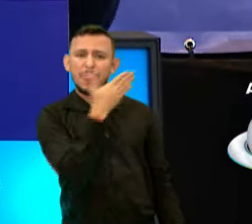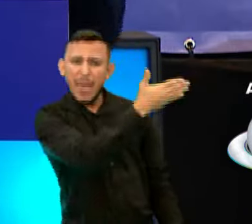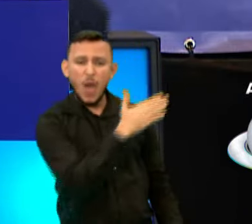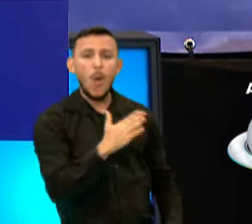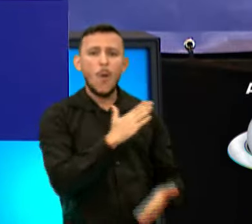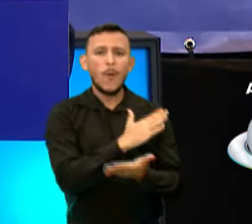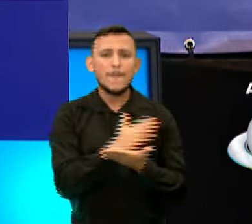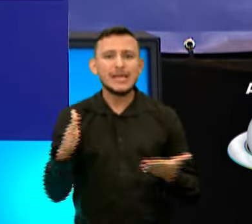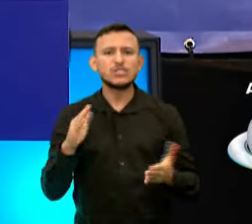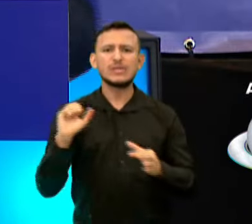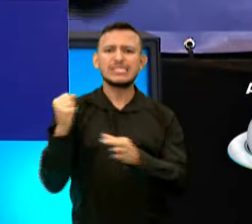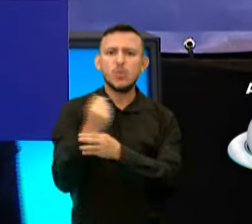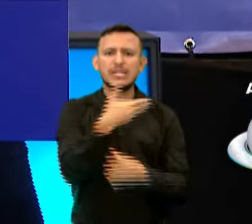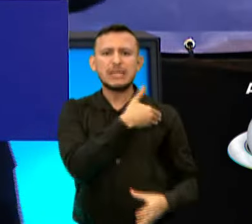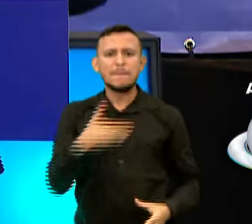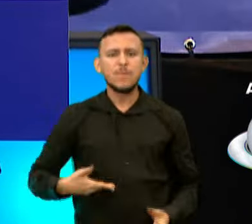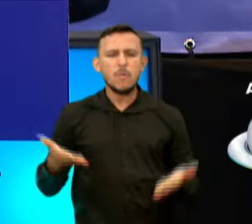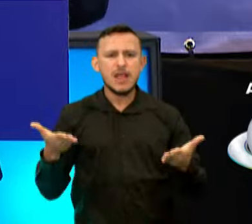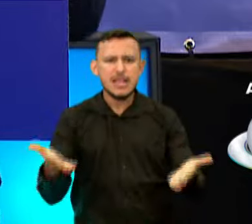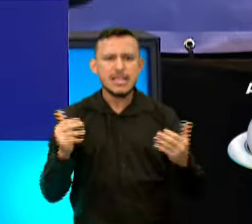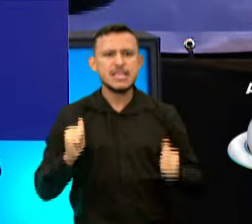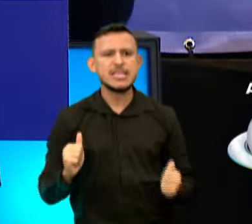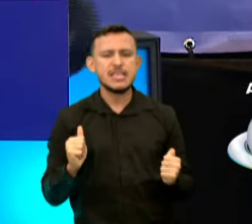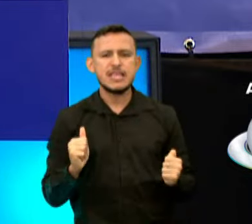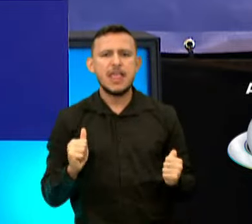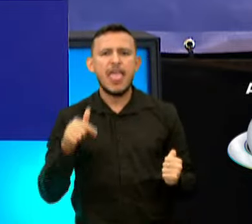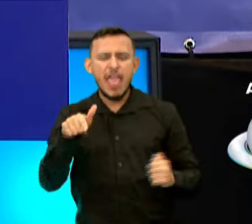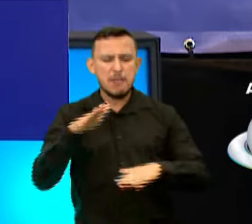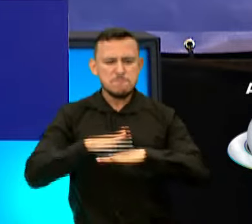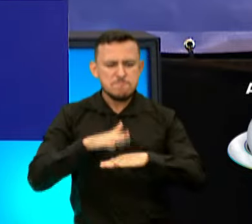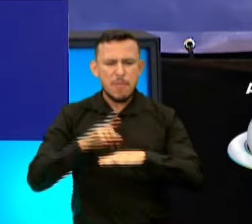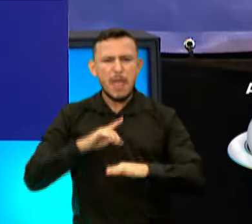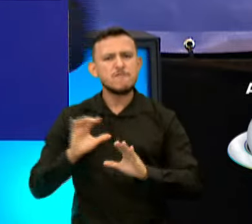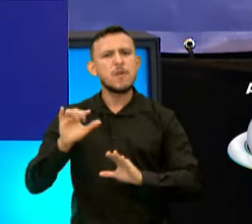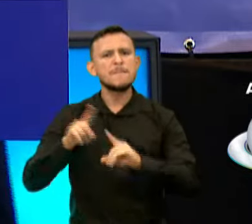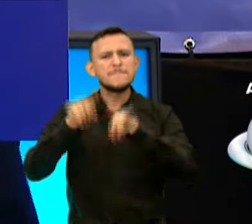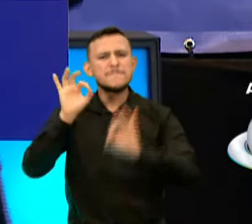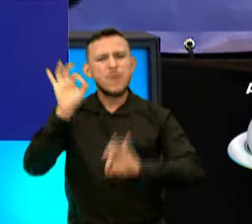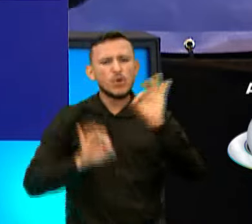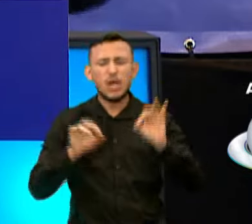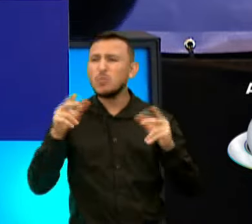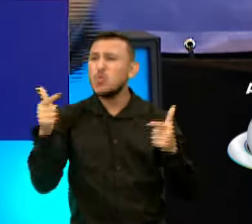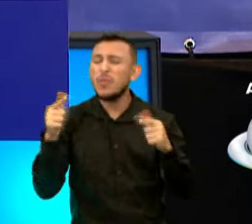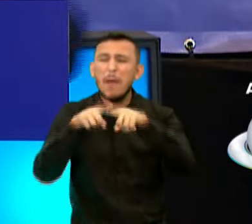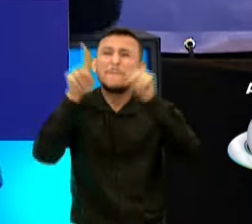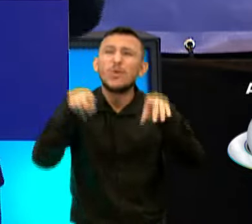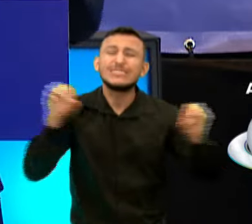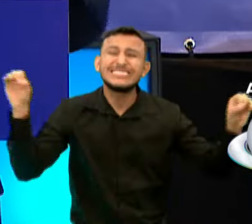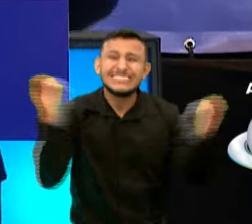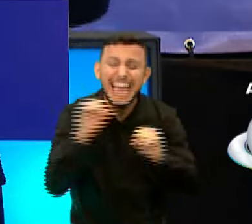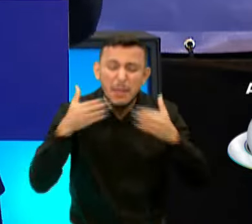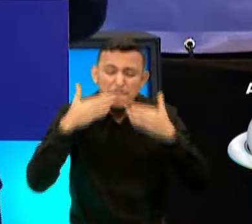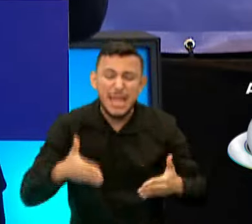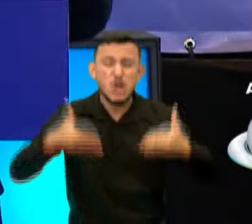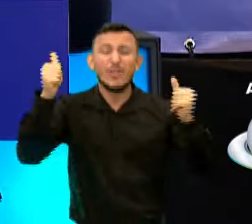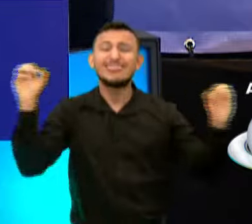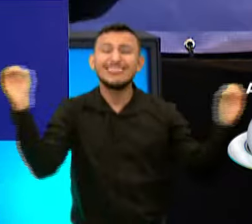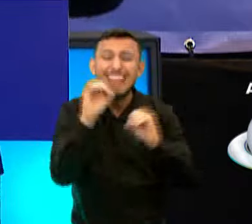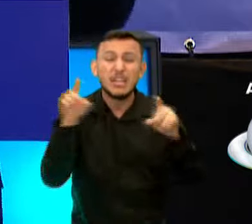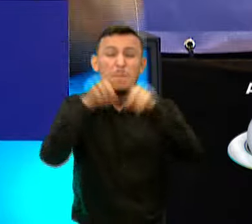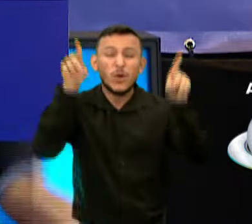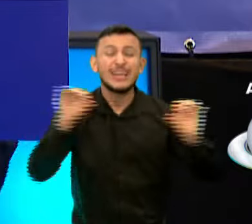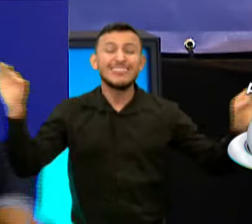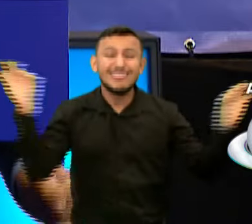começou na segurança pública, se lançou para um projeto pessoal. Não tem um projeto que melhore. Um